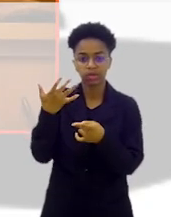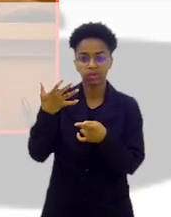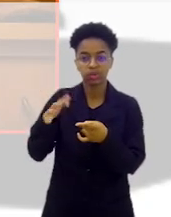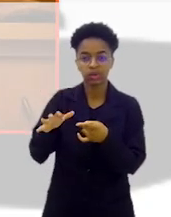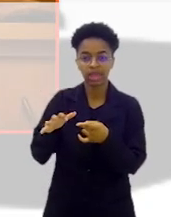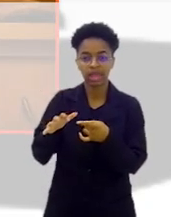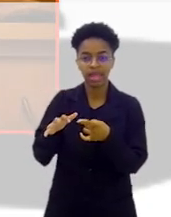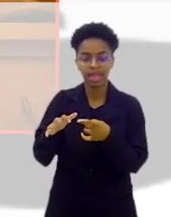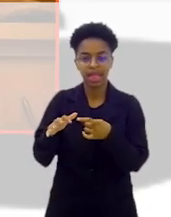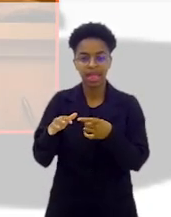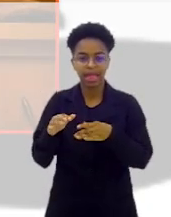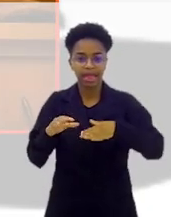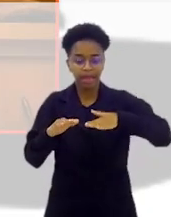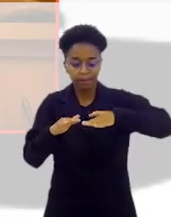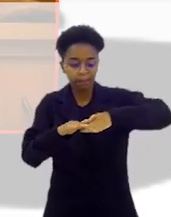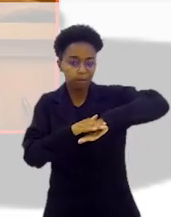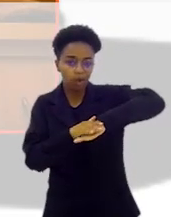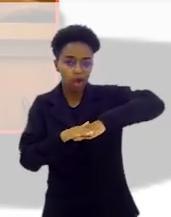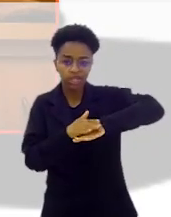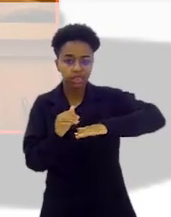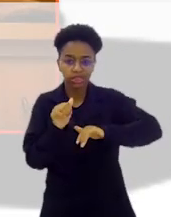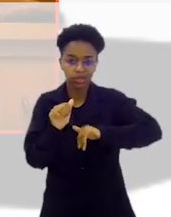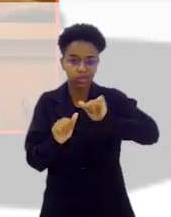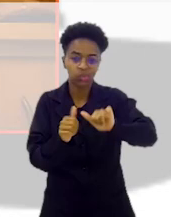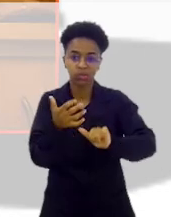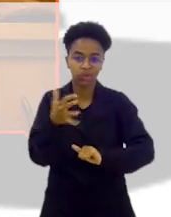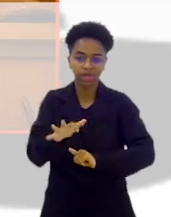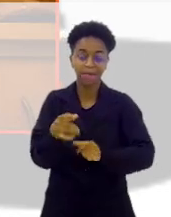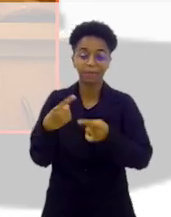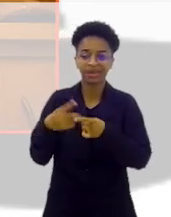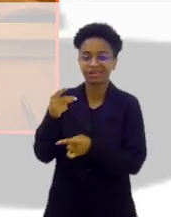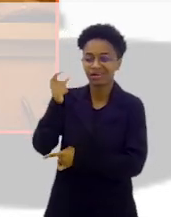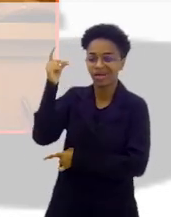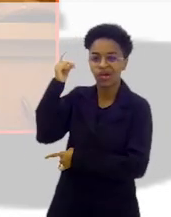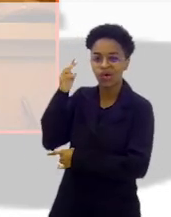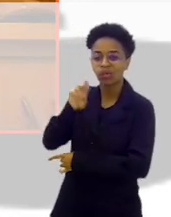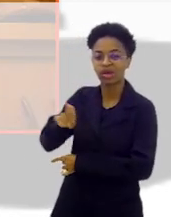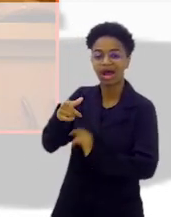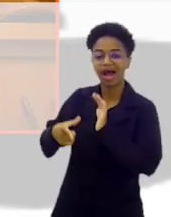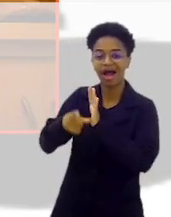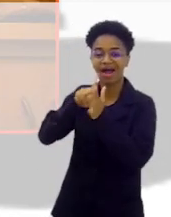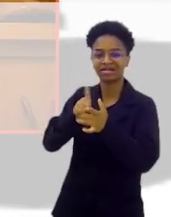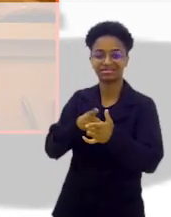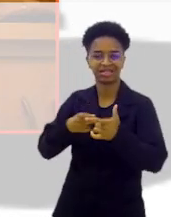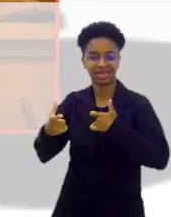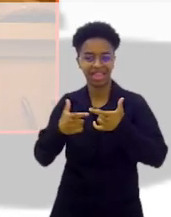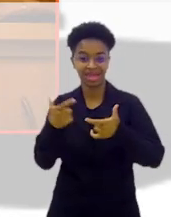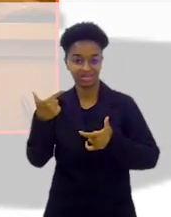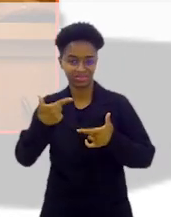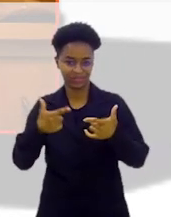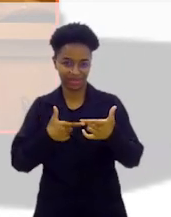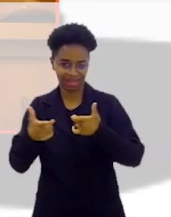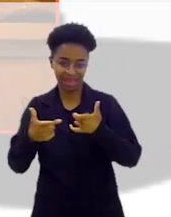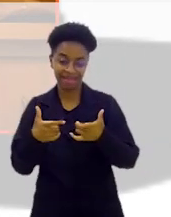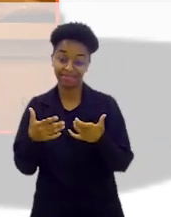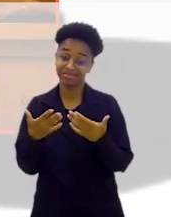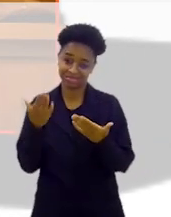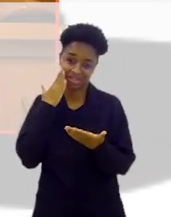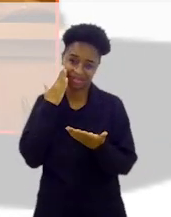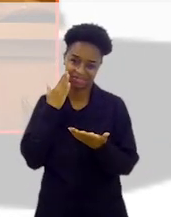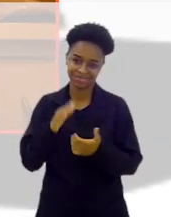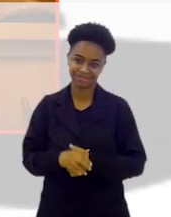quer trocar nem a bota que ele usa. Ele quer usar aquela bota que ele usava antes da guerra, da Segunda Guerra.